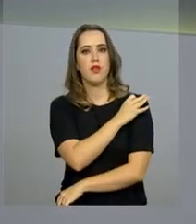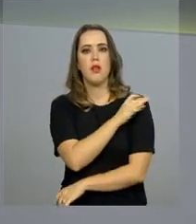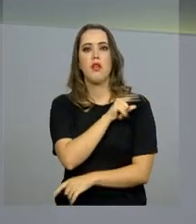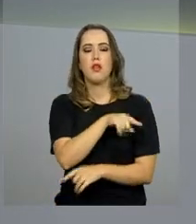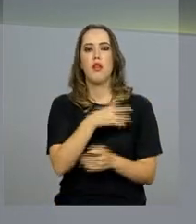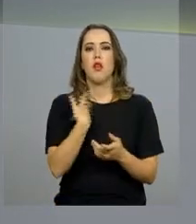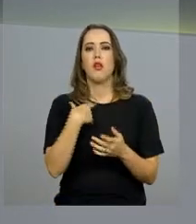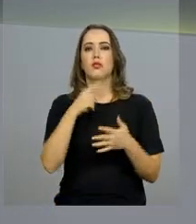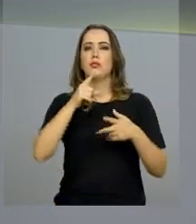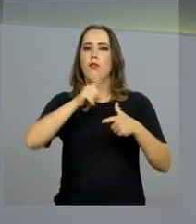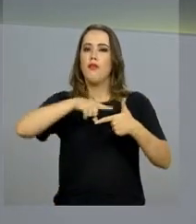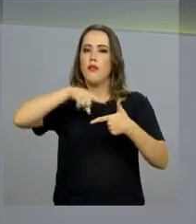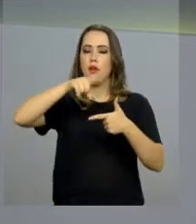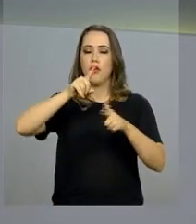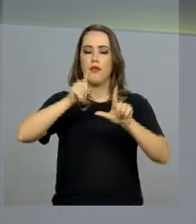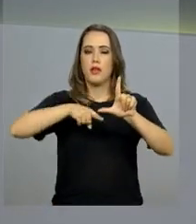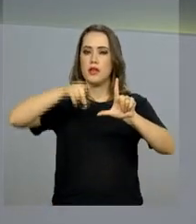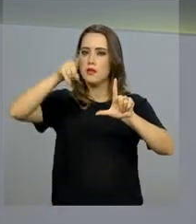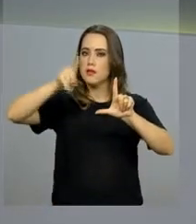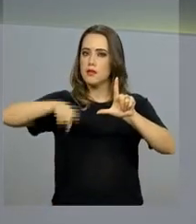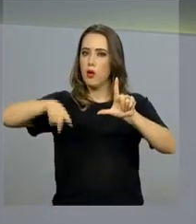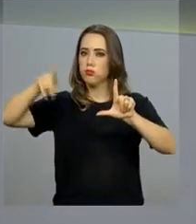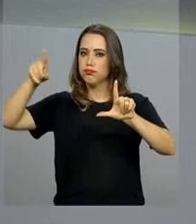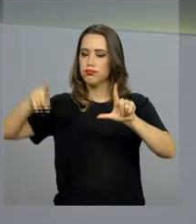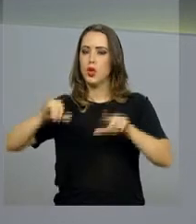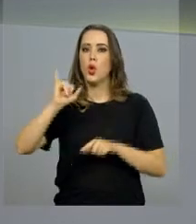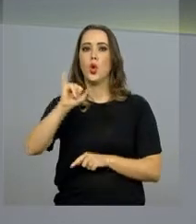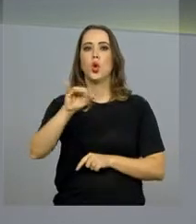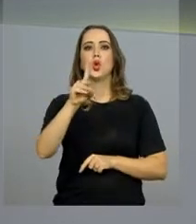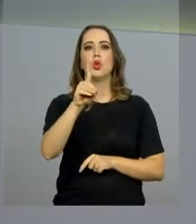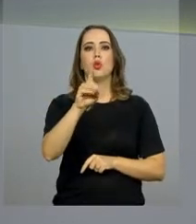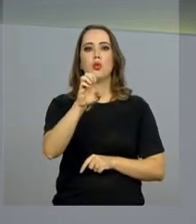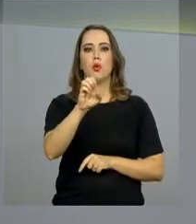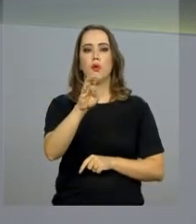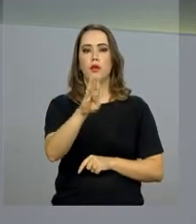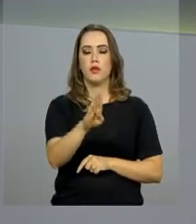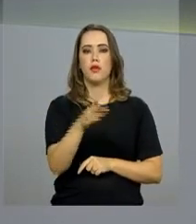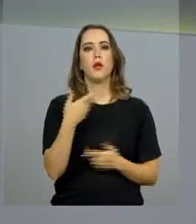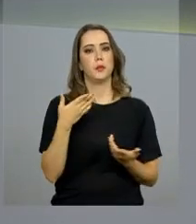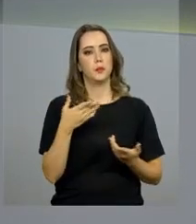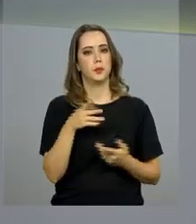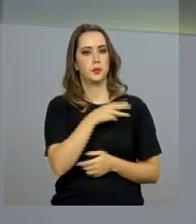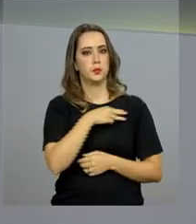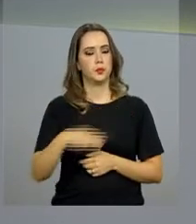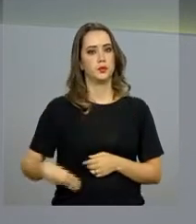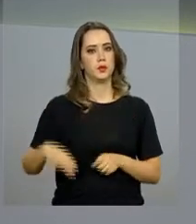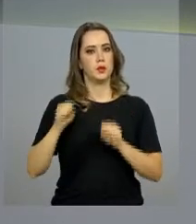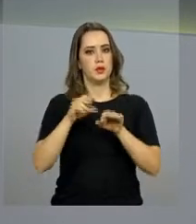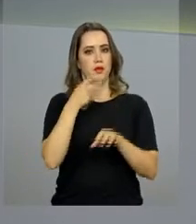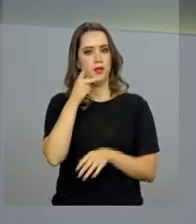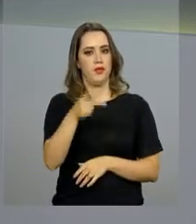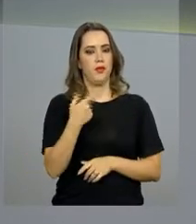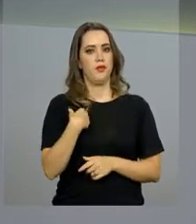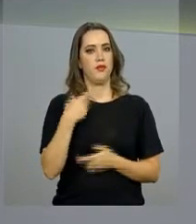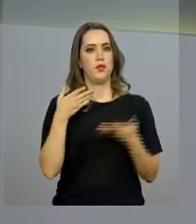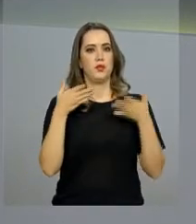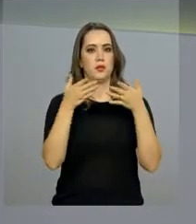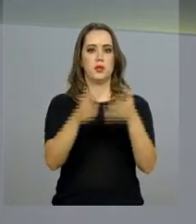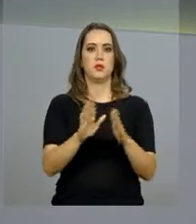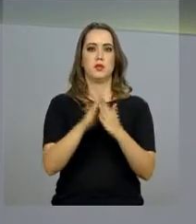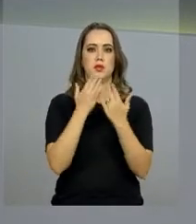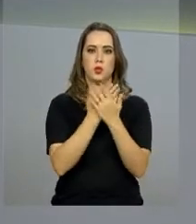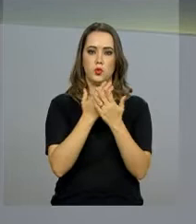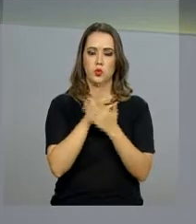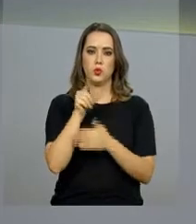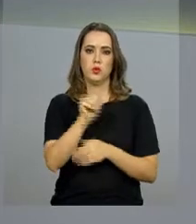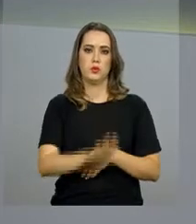Desenvolvimento da Educação Básica e DEB. Durante coletiva, o ministro da Educação destacou o alto índice de participação das